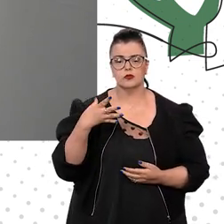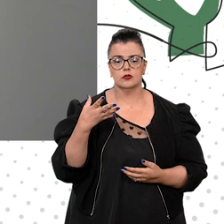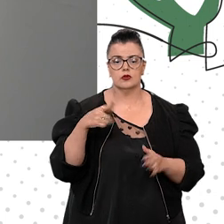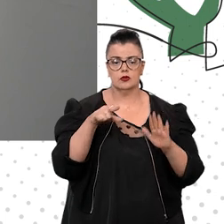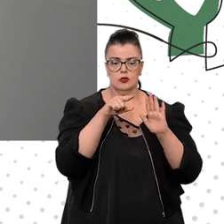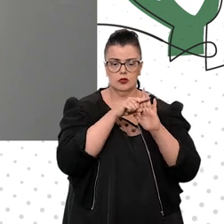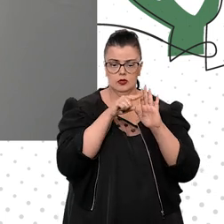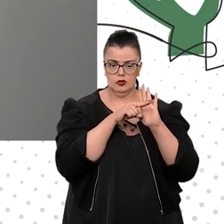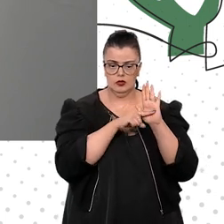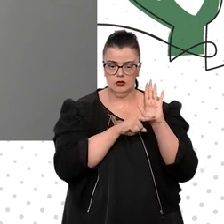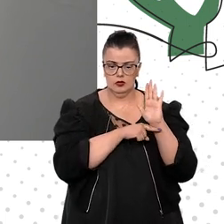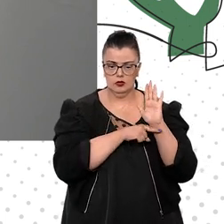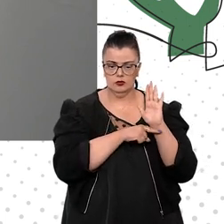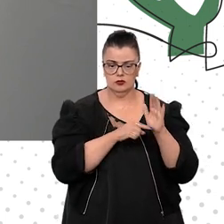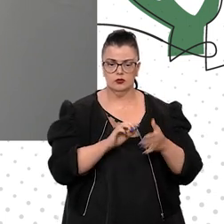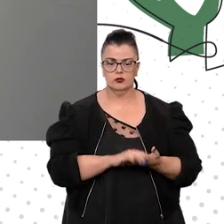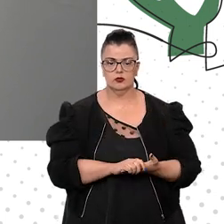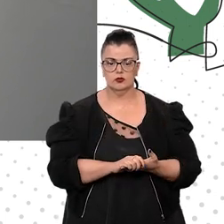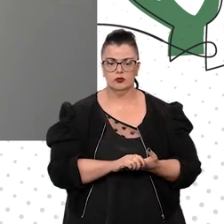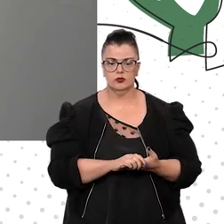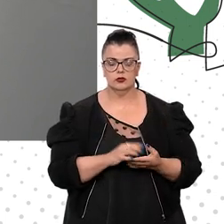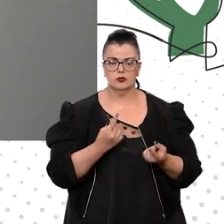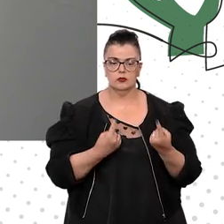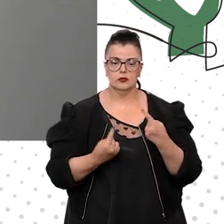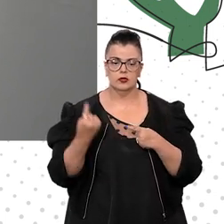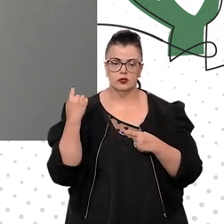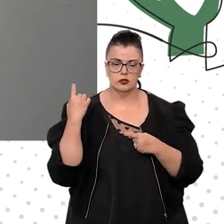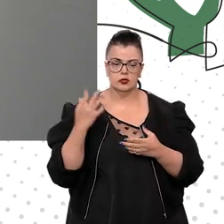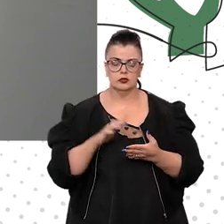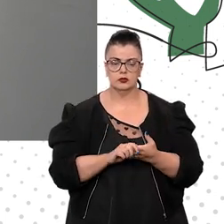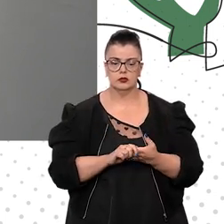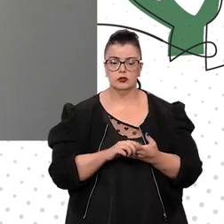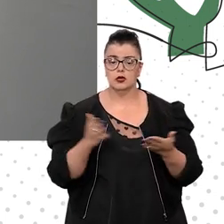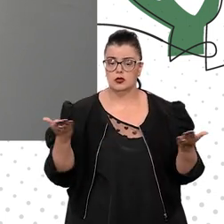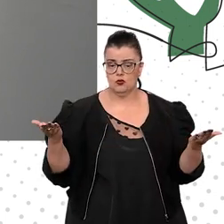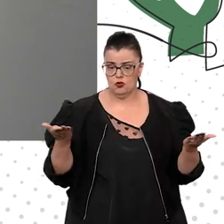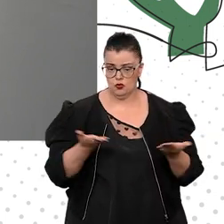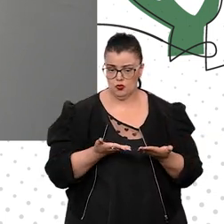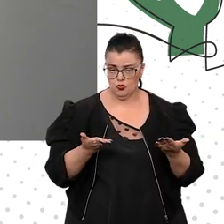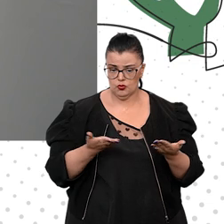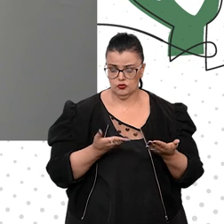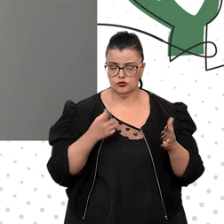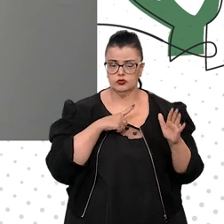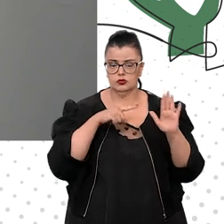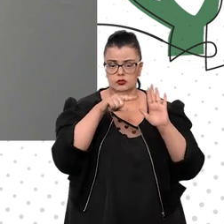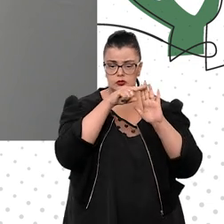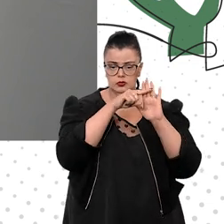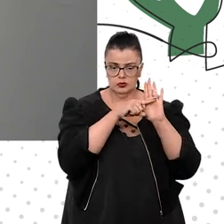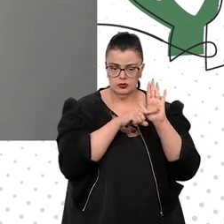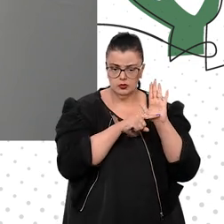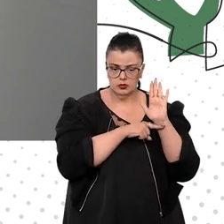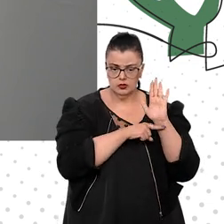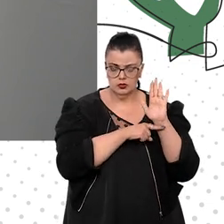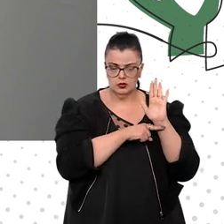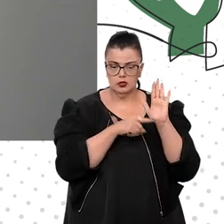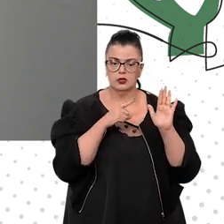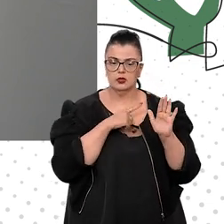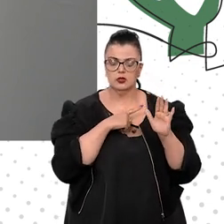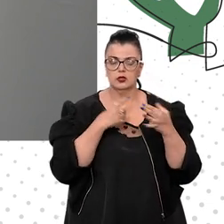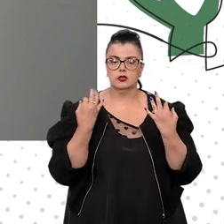são o que foi o petróleo, antigamente. Hoje, quem dispõe de dados, ele tem